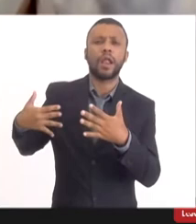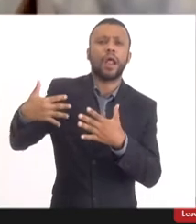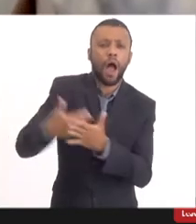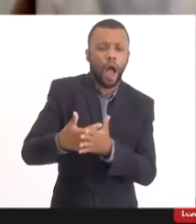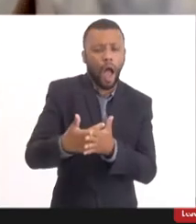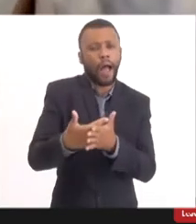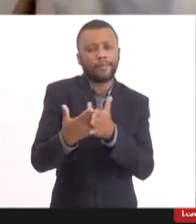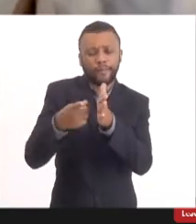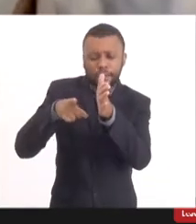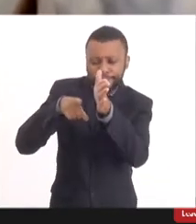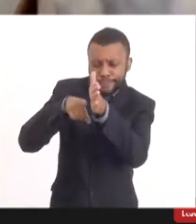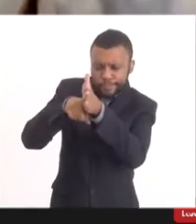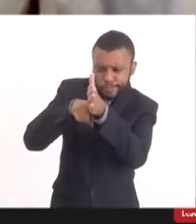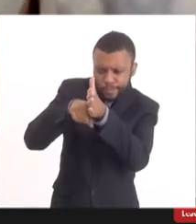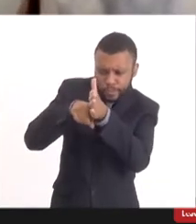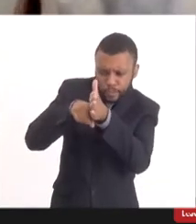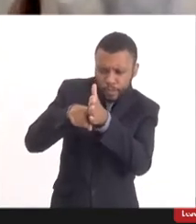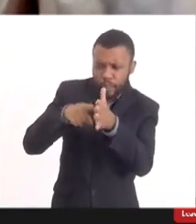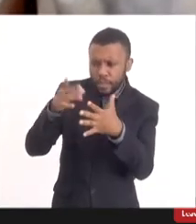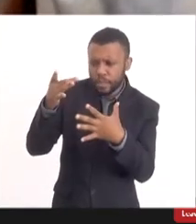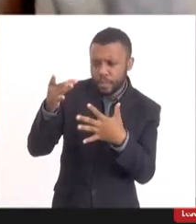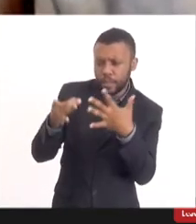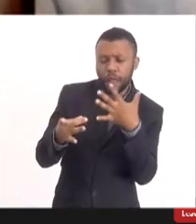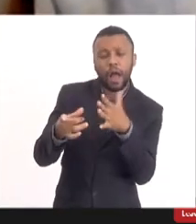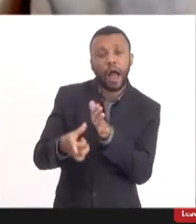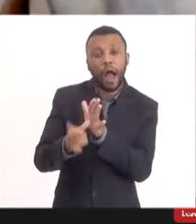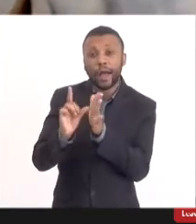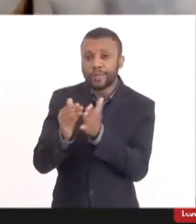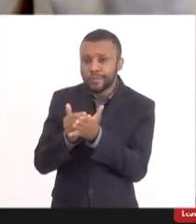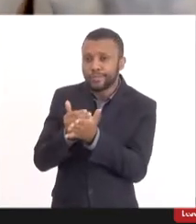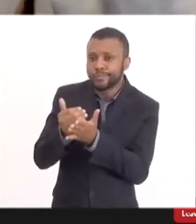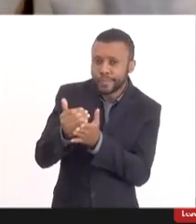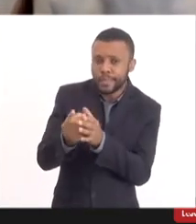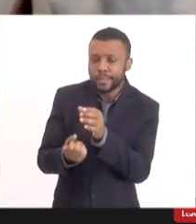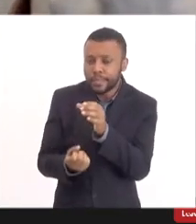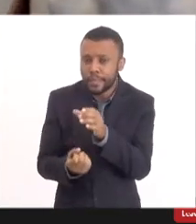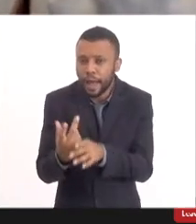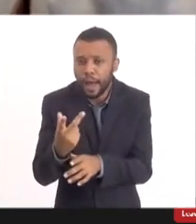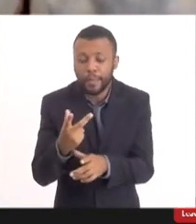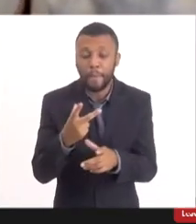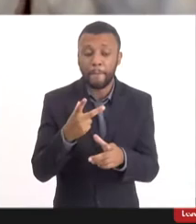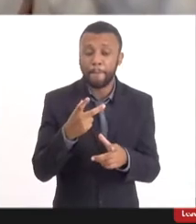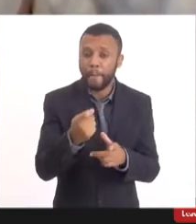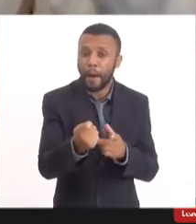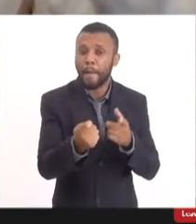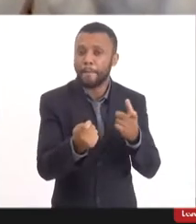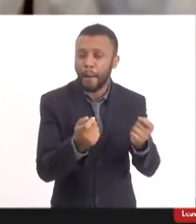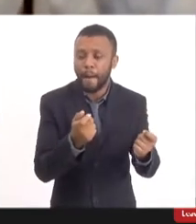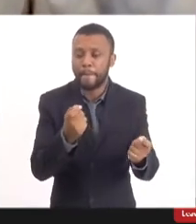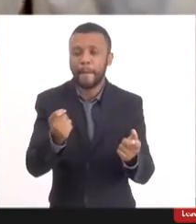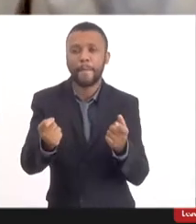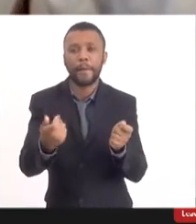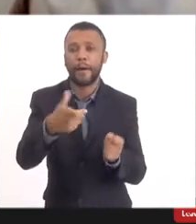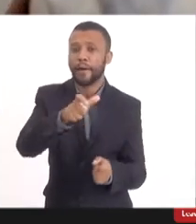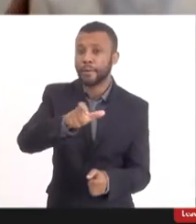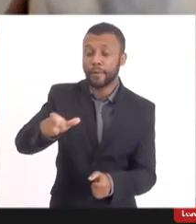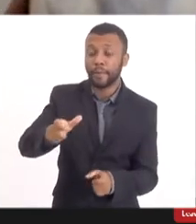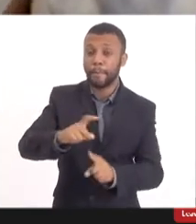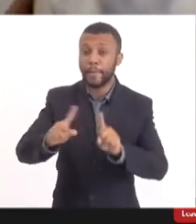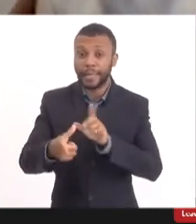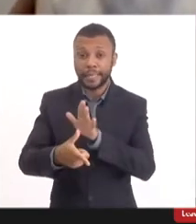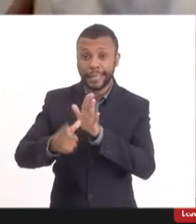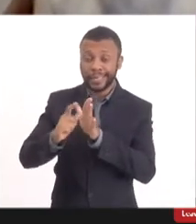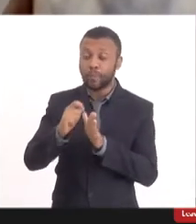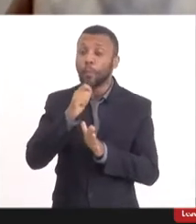minuciosamente estudadas antes de serem implantadas, até porque você não vivia pandemias como nós temos